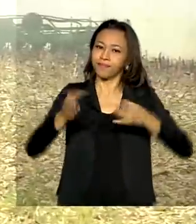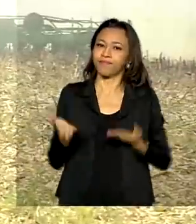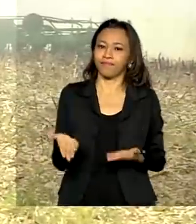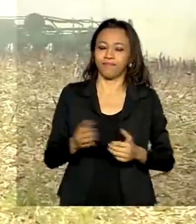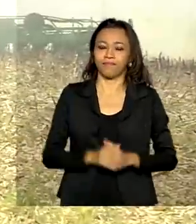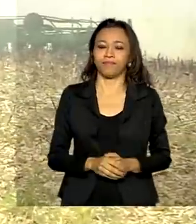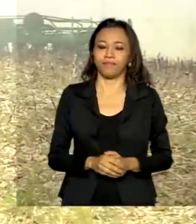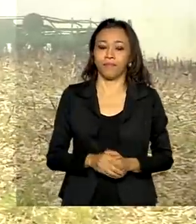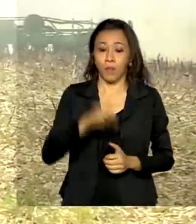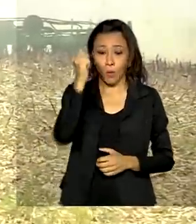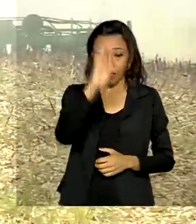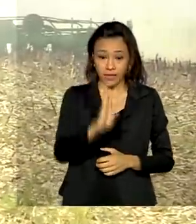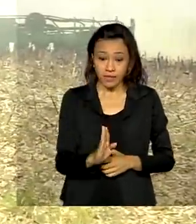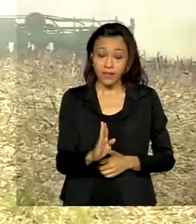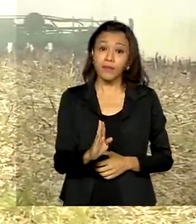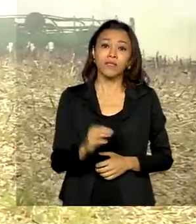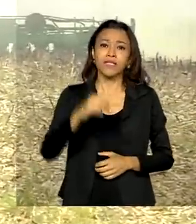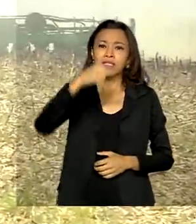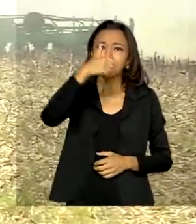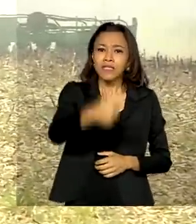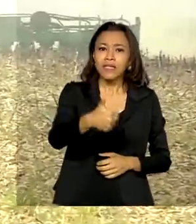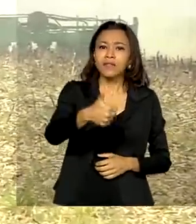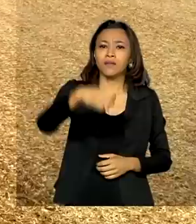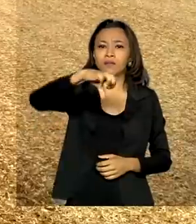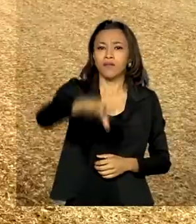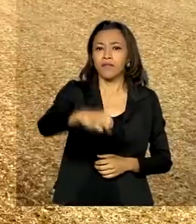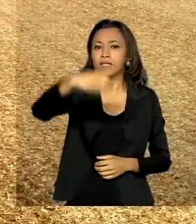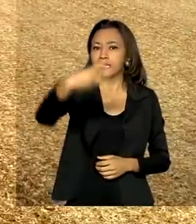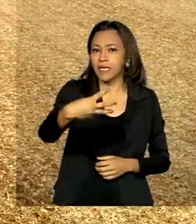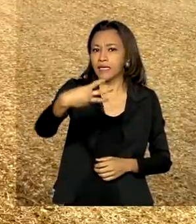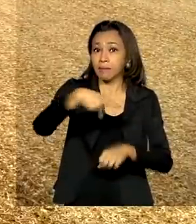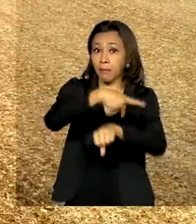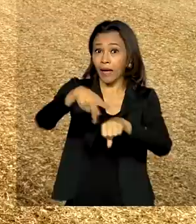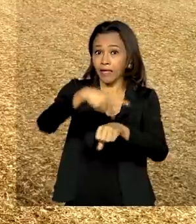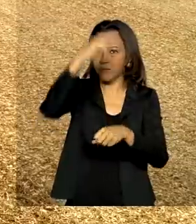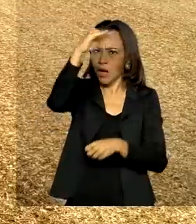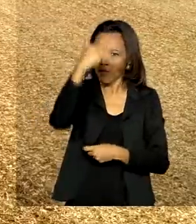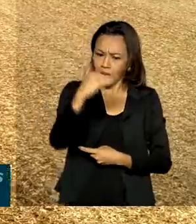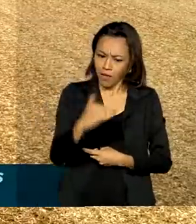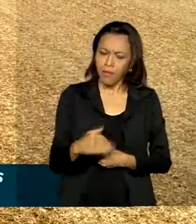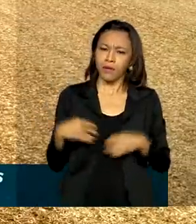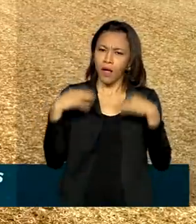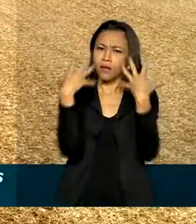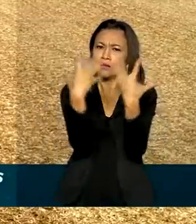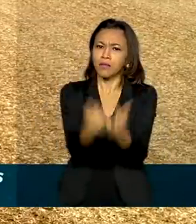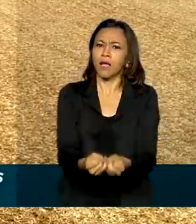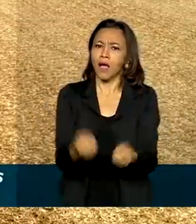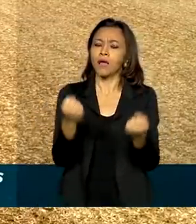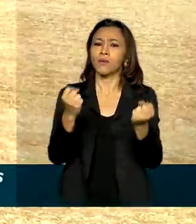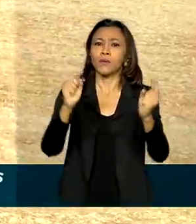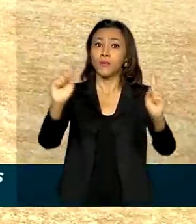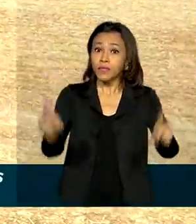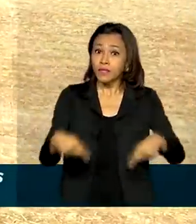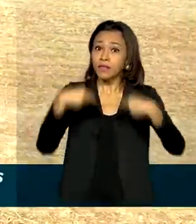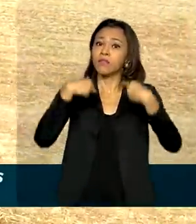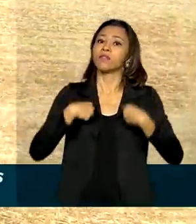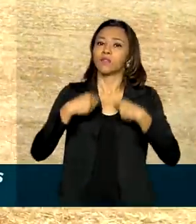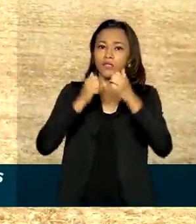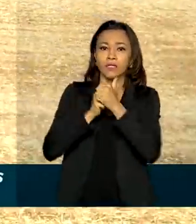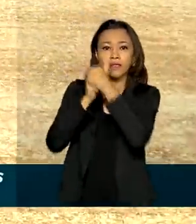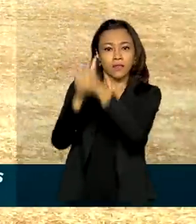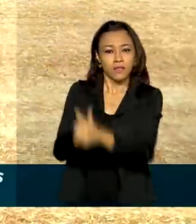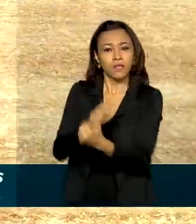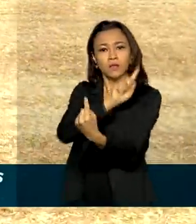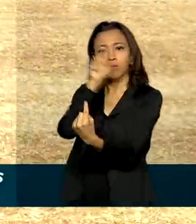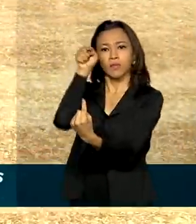O Brasil está entre os 193 países que aceitaram o desafio de cumprir os objetivos de desenvolvimento